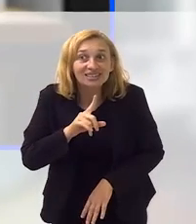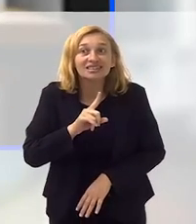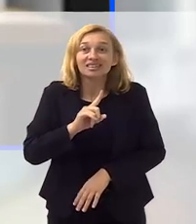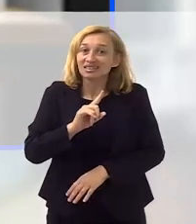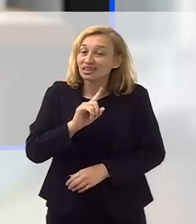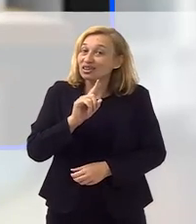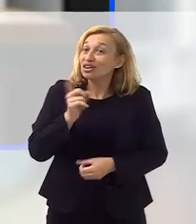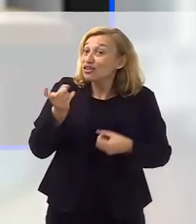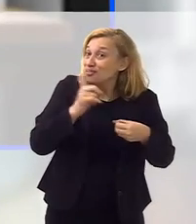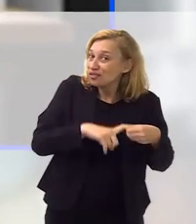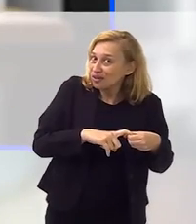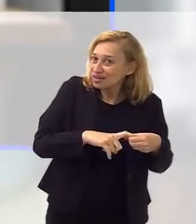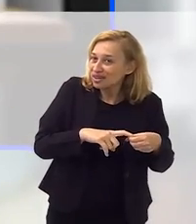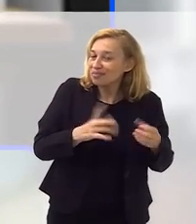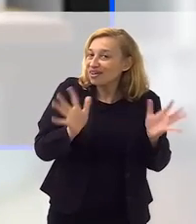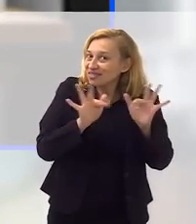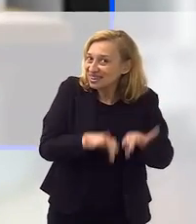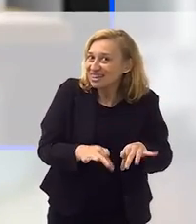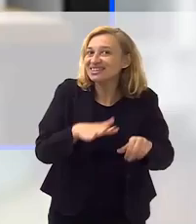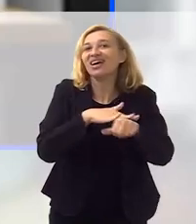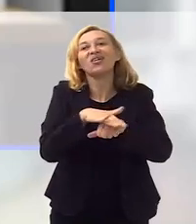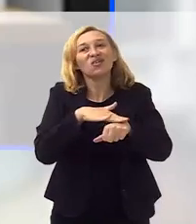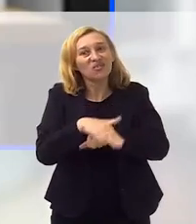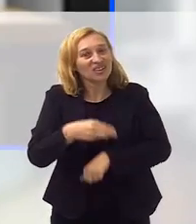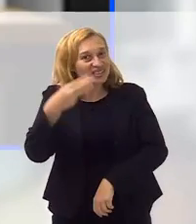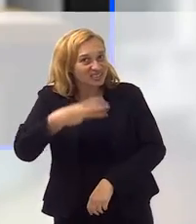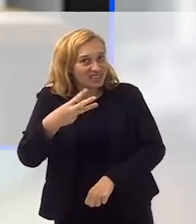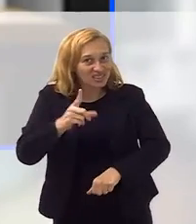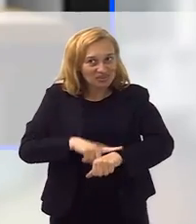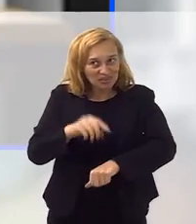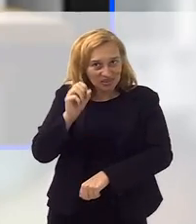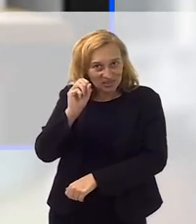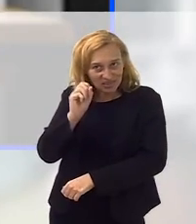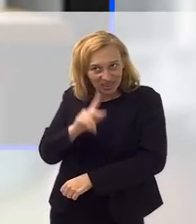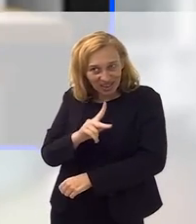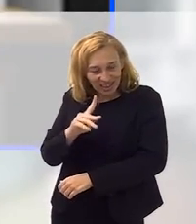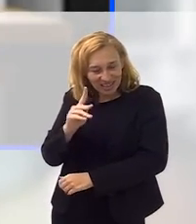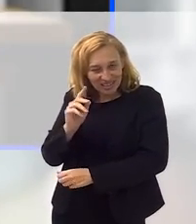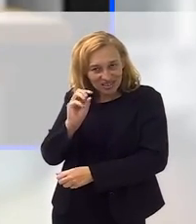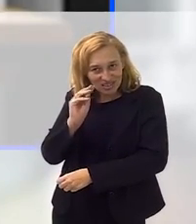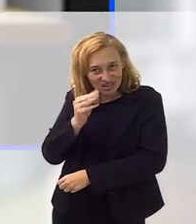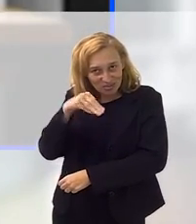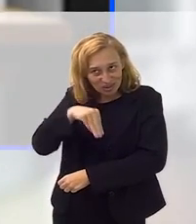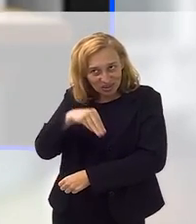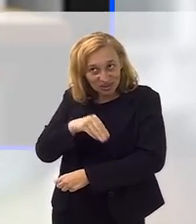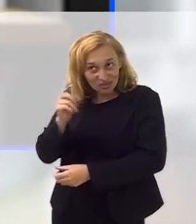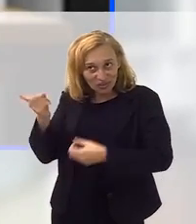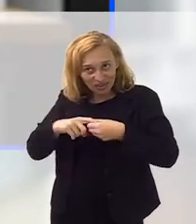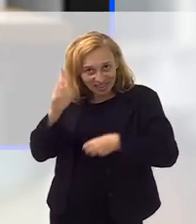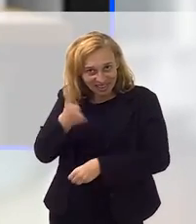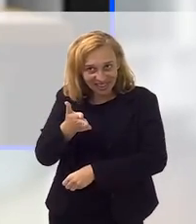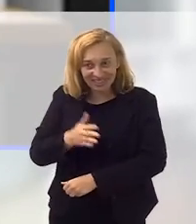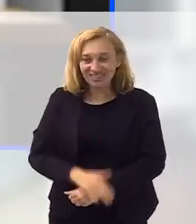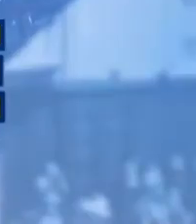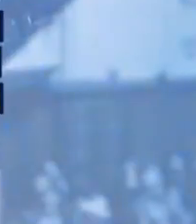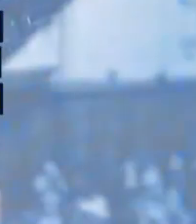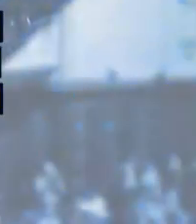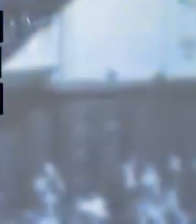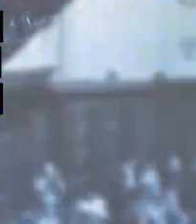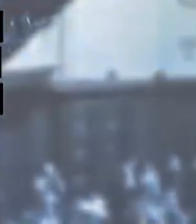precisar fazer mais um intervalo e volta pra concluir essa conversa no terceiro bloco. É só um minutinho, a gente volta já já.